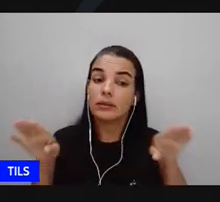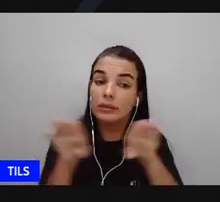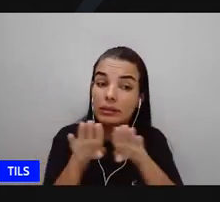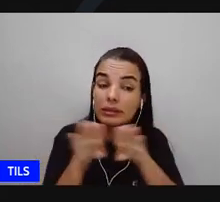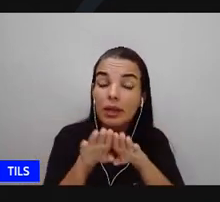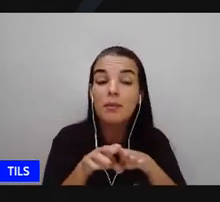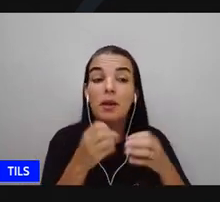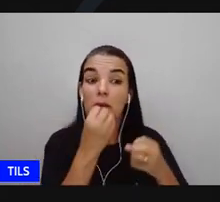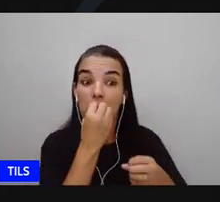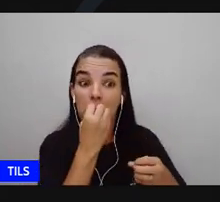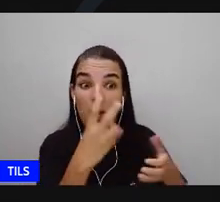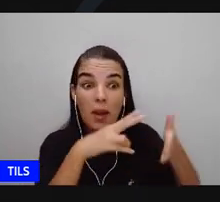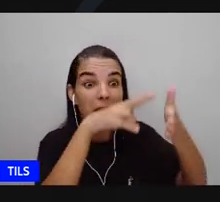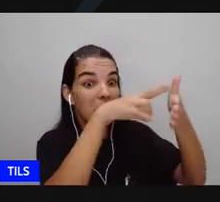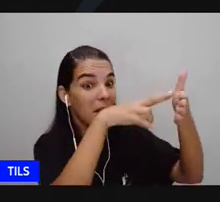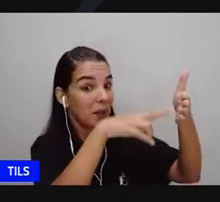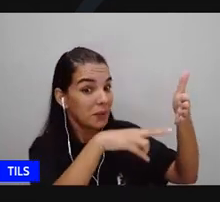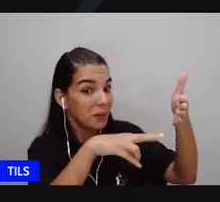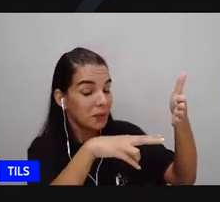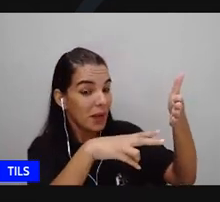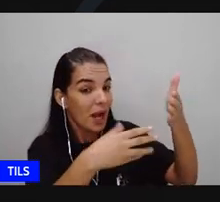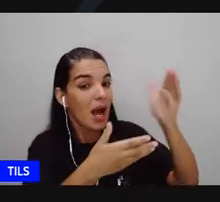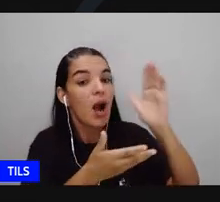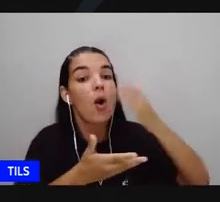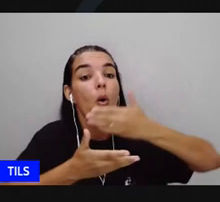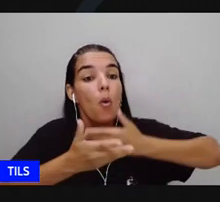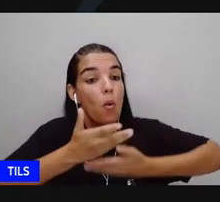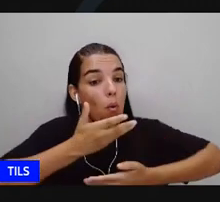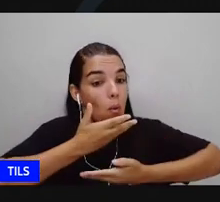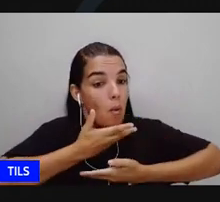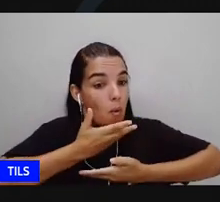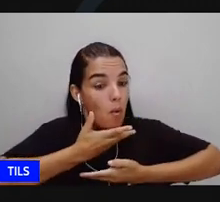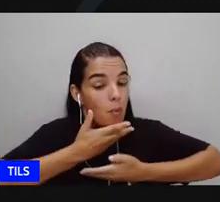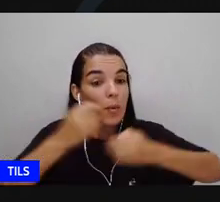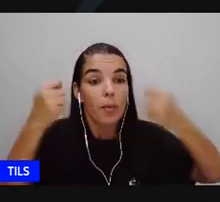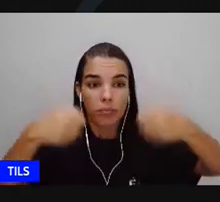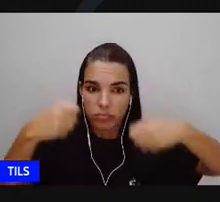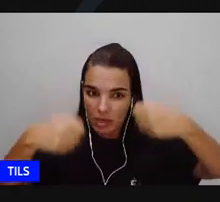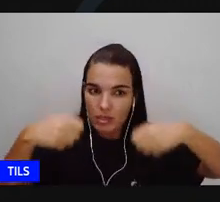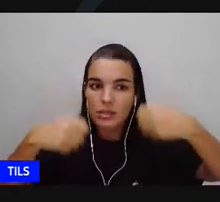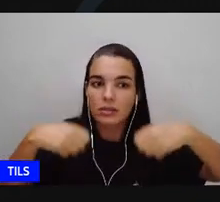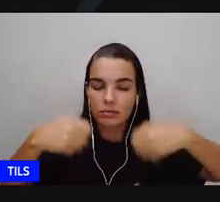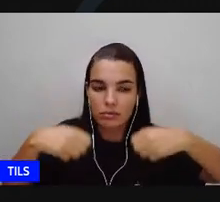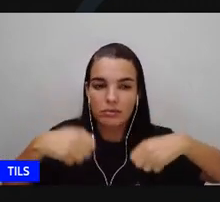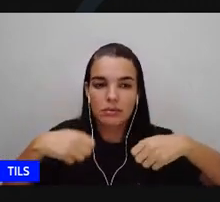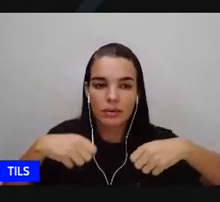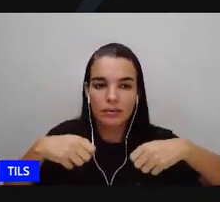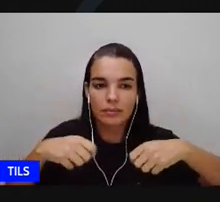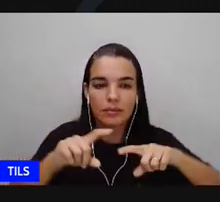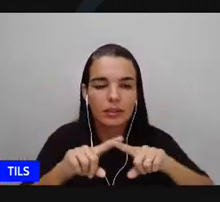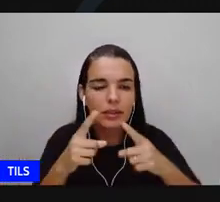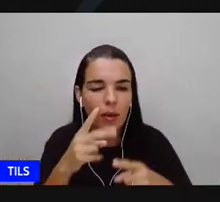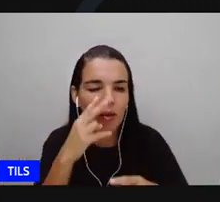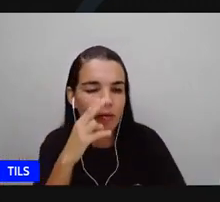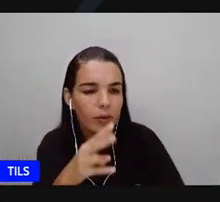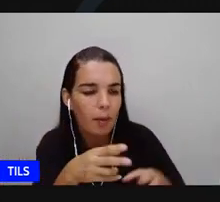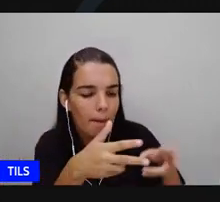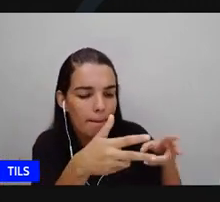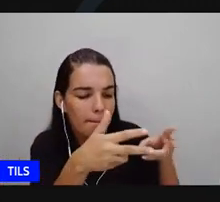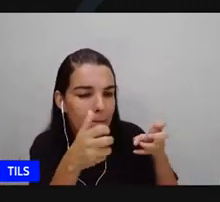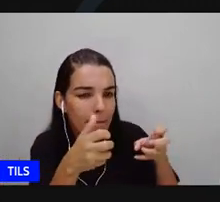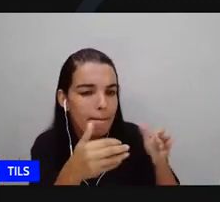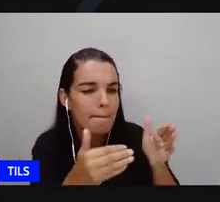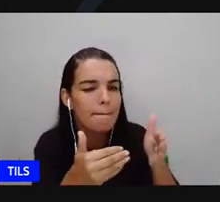precisa de isso tá certo e aí ela vendo que estava próxima a partir ela diz adeus